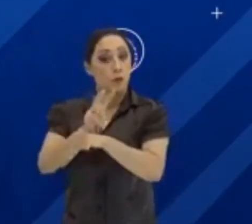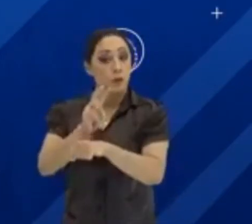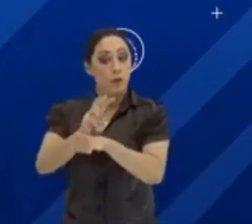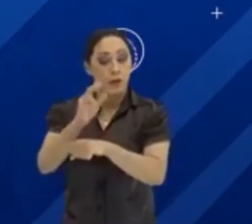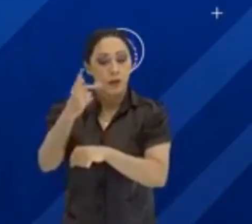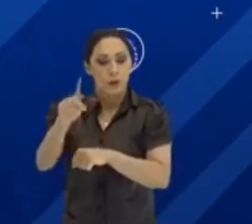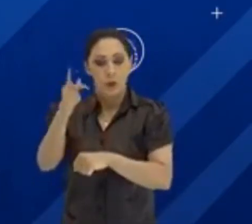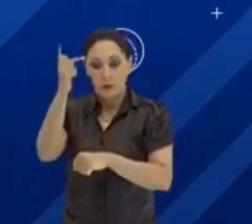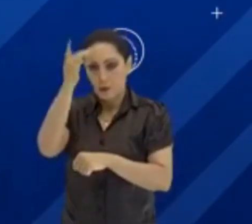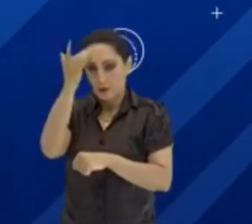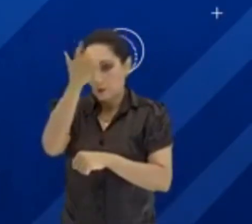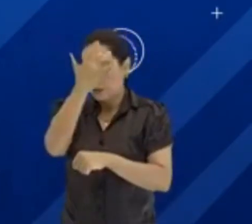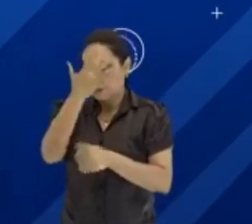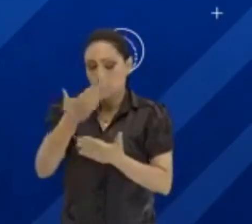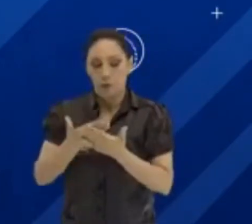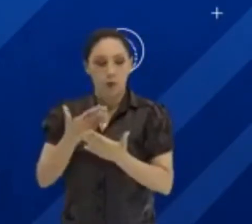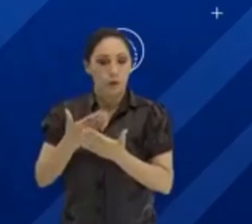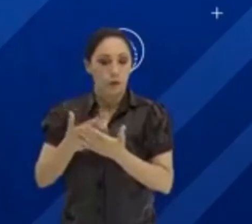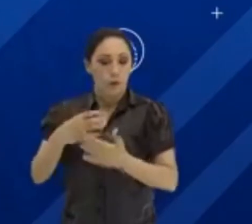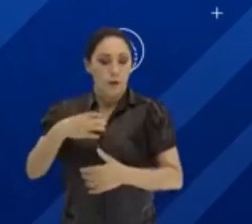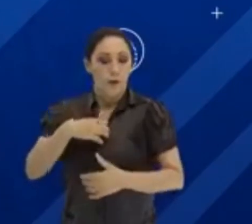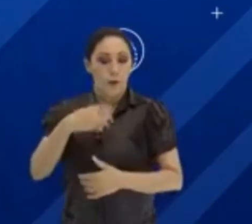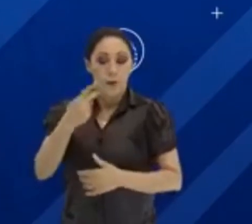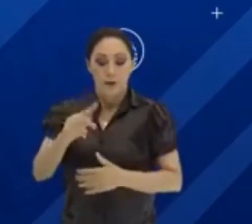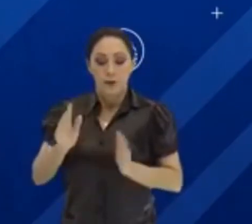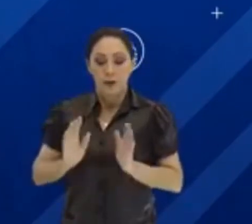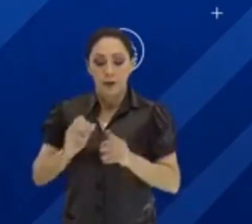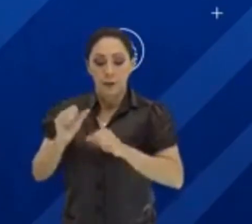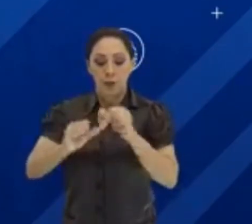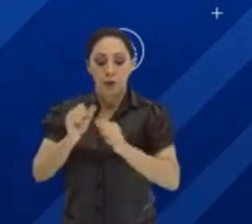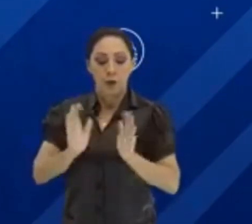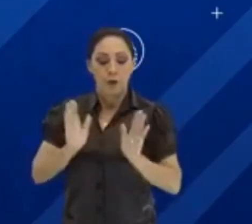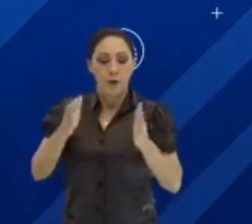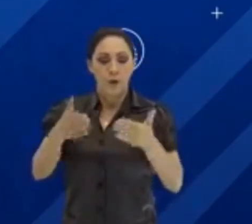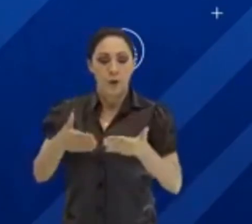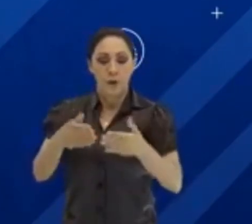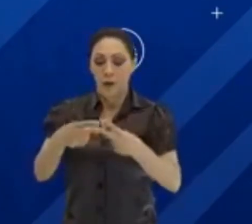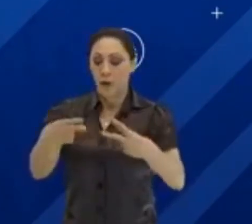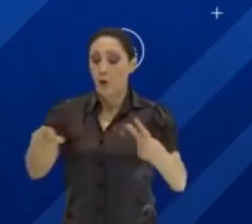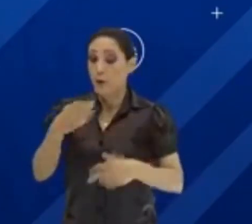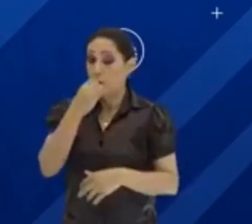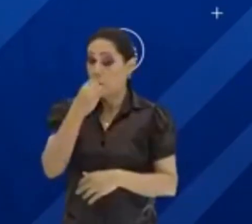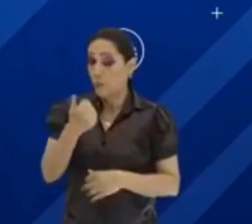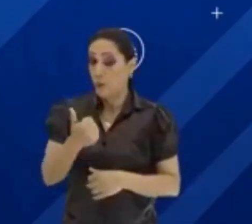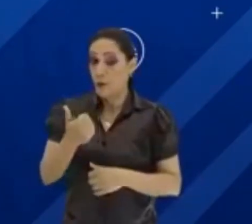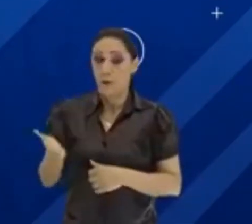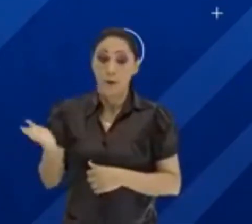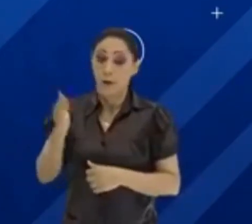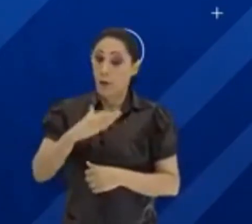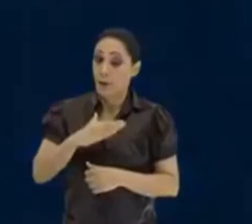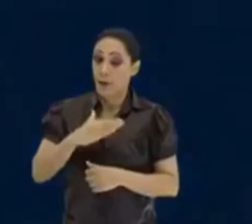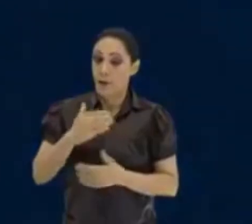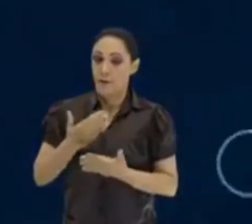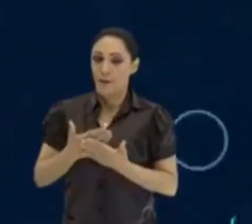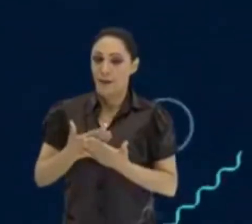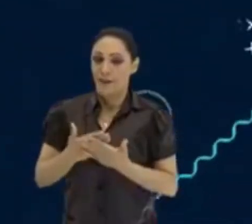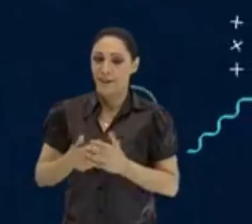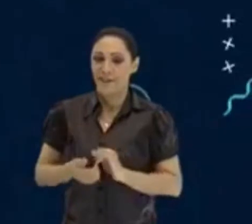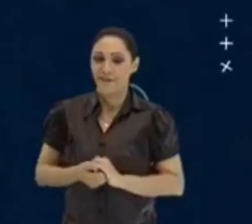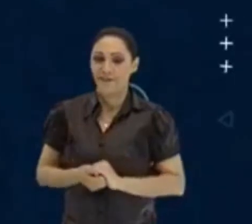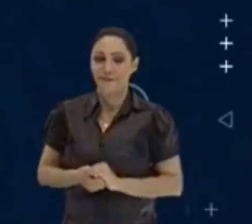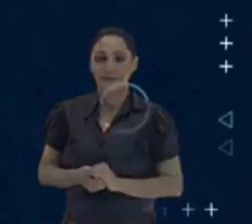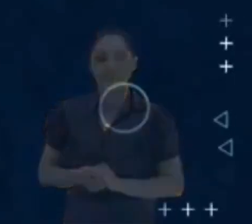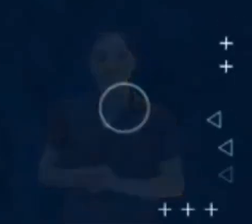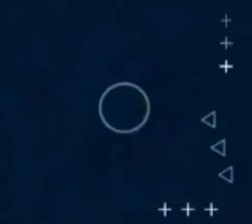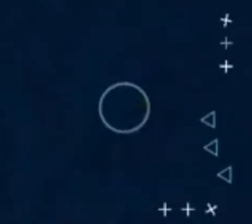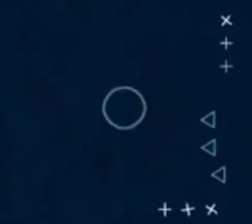Estudar pode ser uma maneira de você mudar o seu foco para coisas positivas. Vamos para a próxima aula? Objetivo